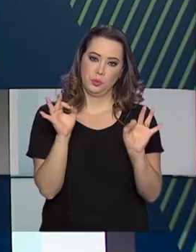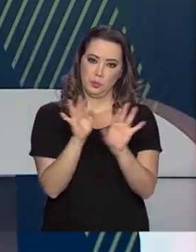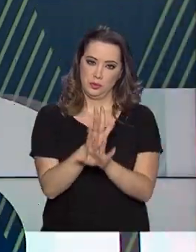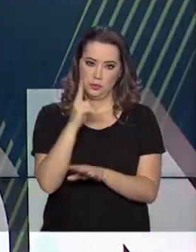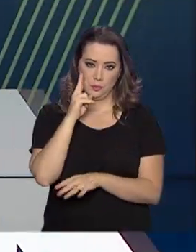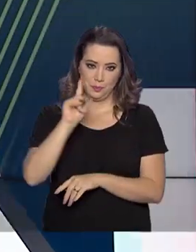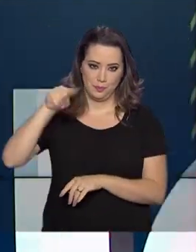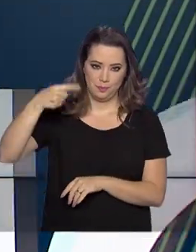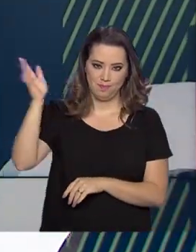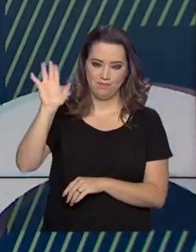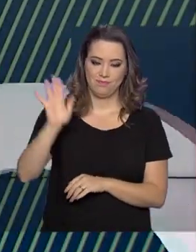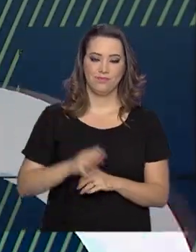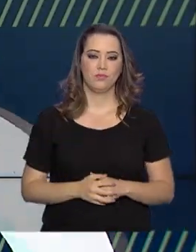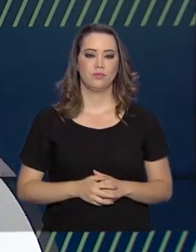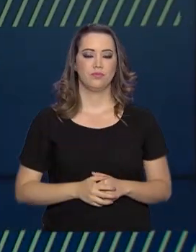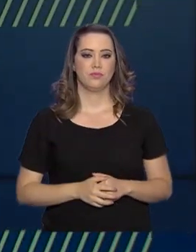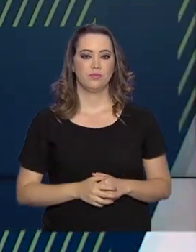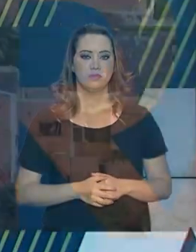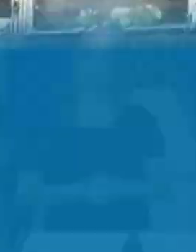por aqui. Até a próxima edição.